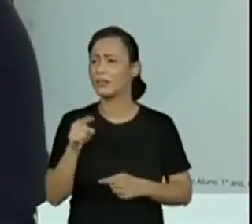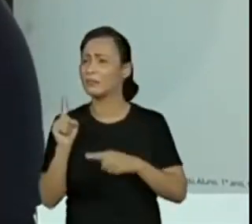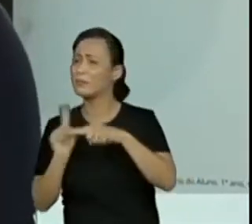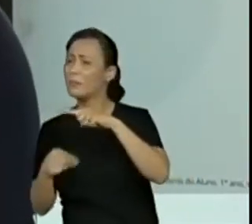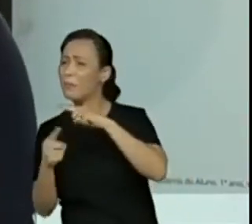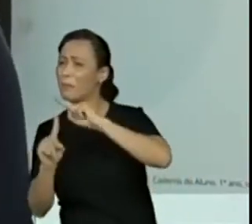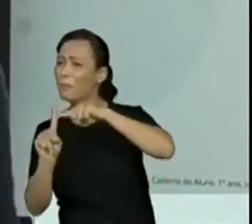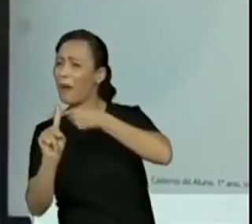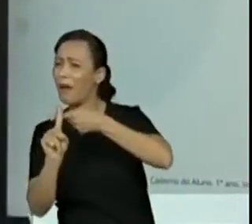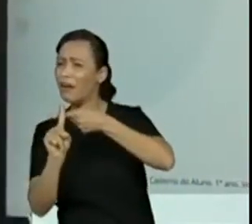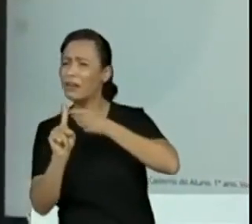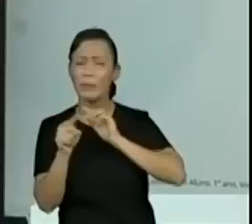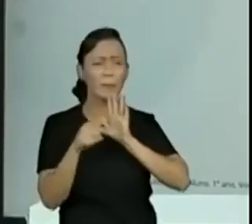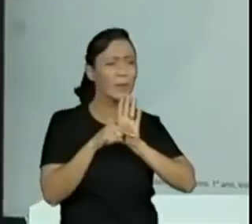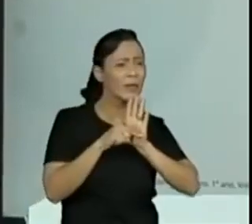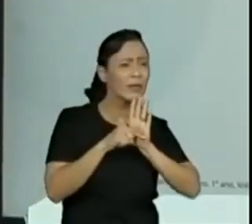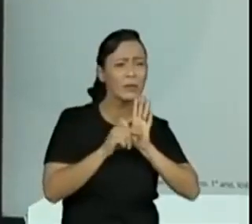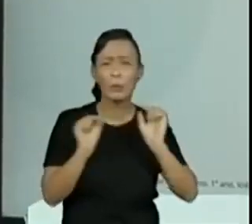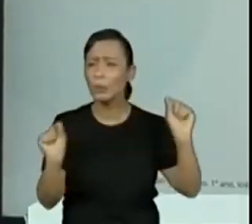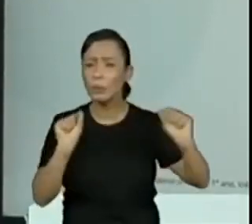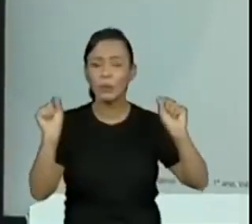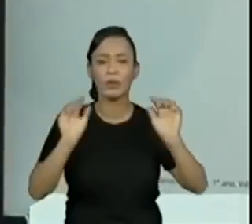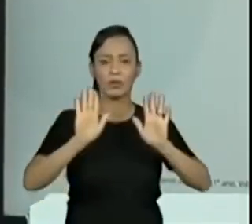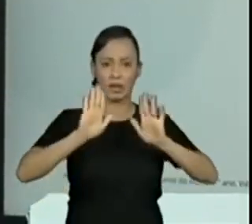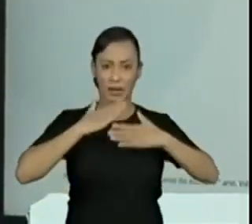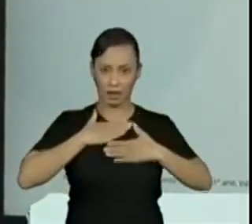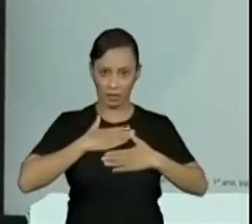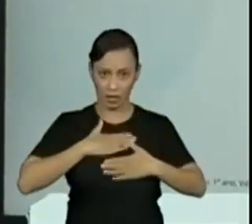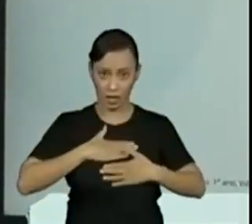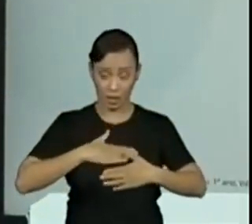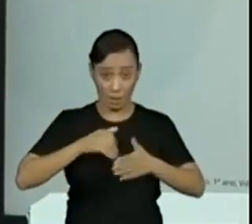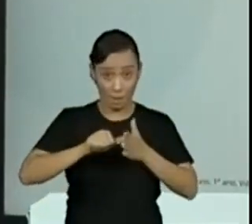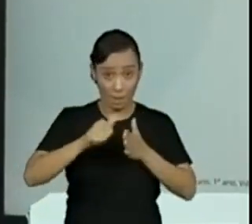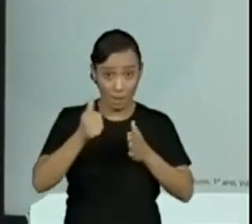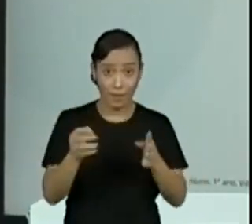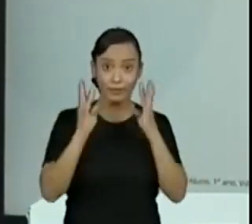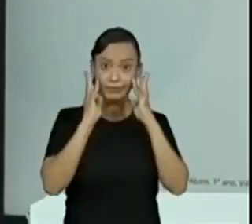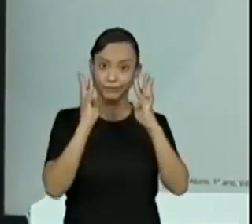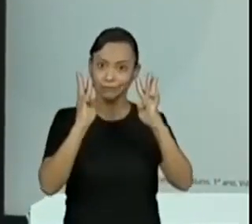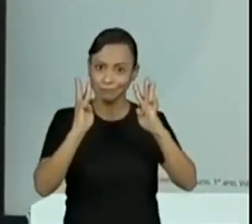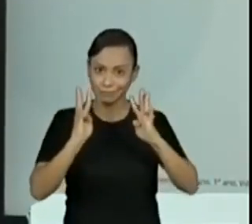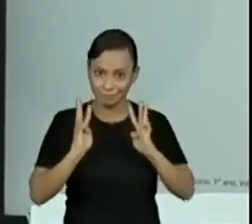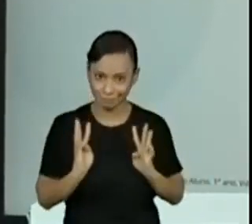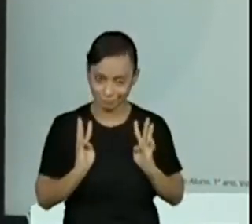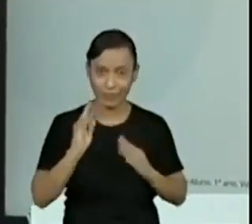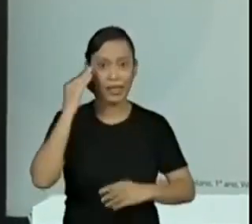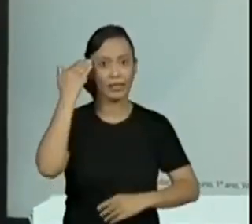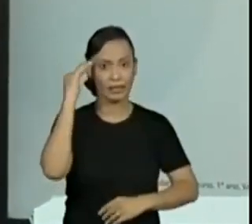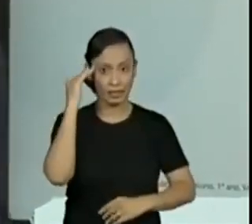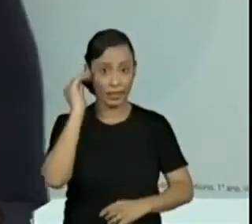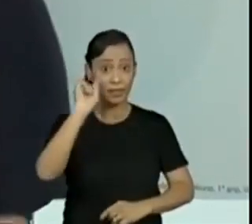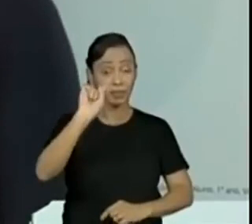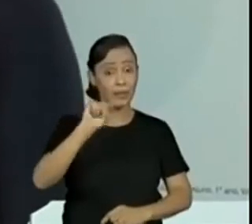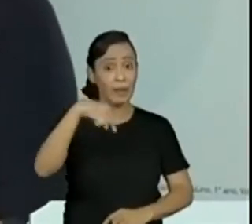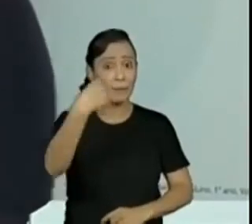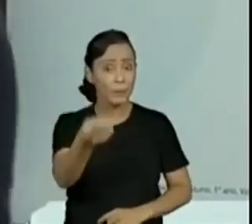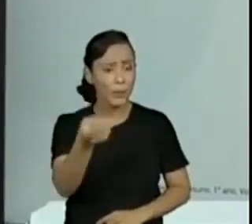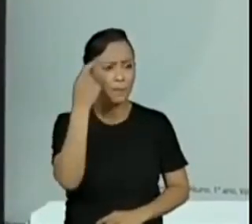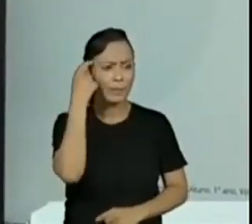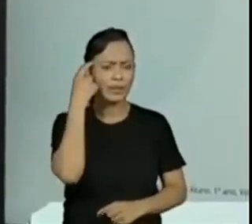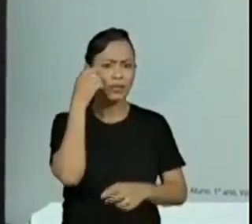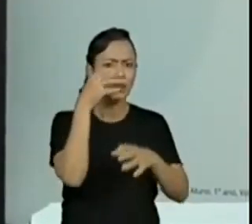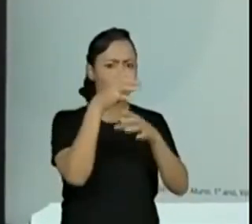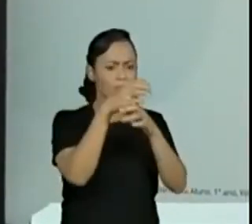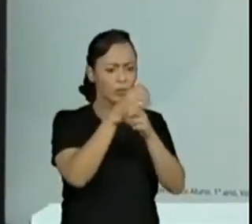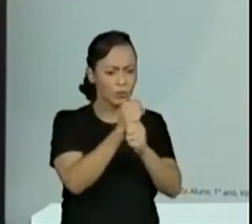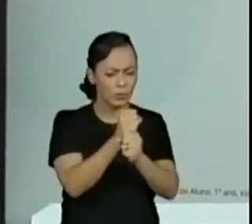menos. Não, vocês vão procurar entender o que a gente está falando para depois decidir se vai juntar, se